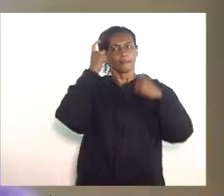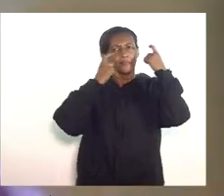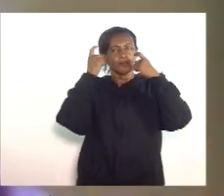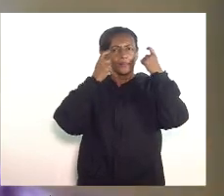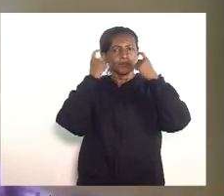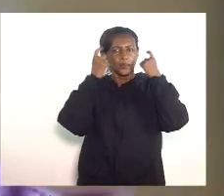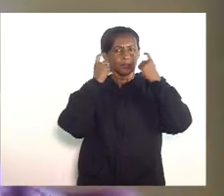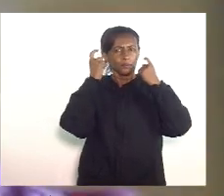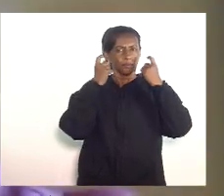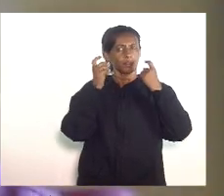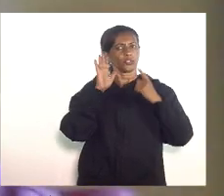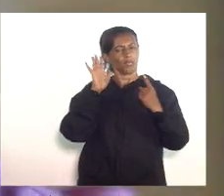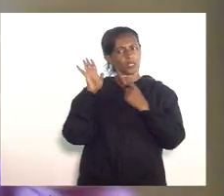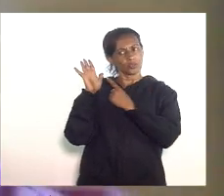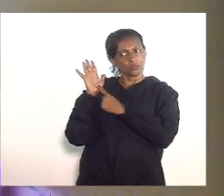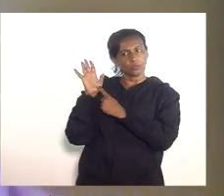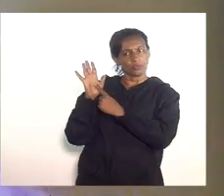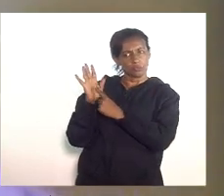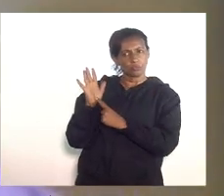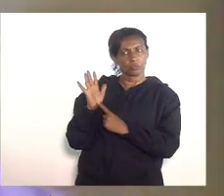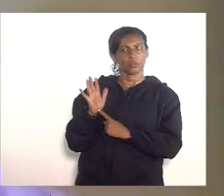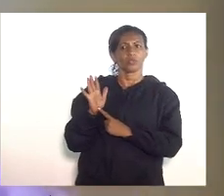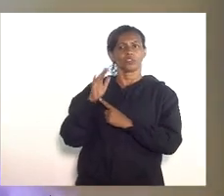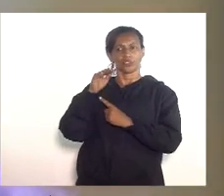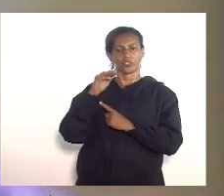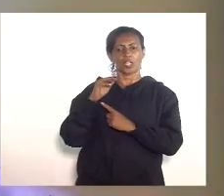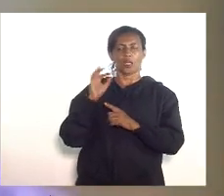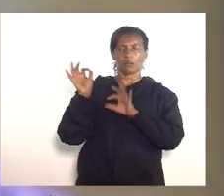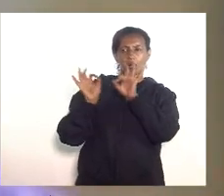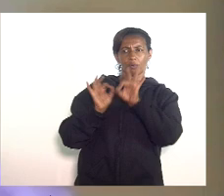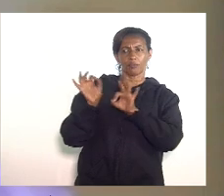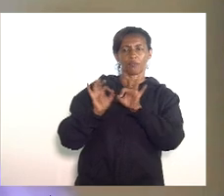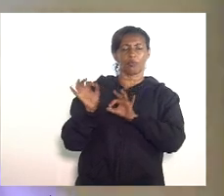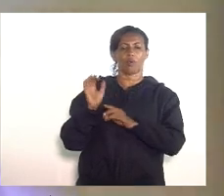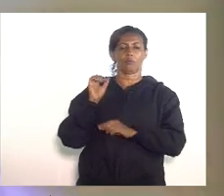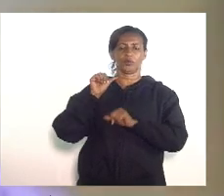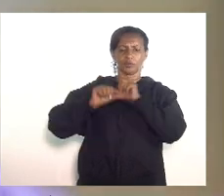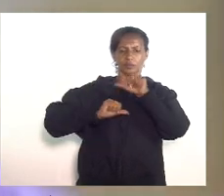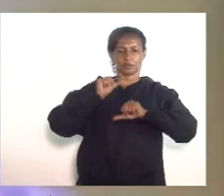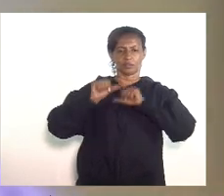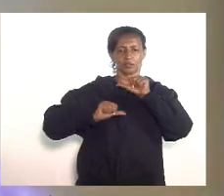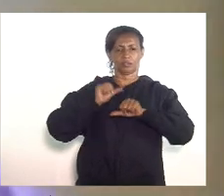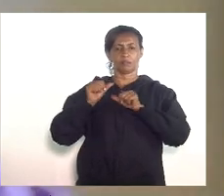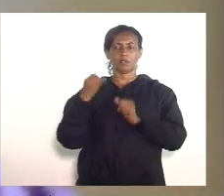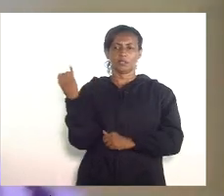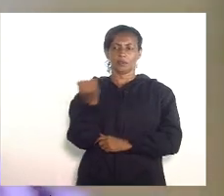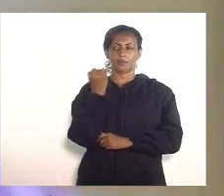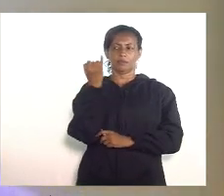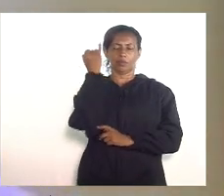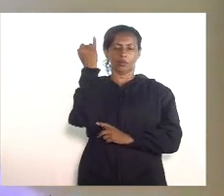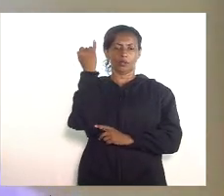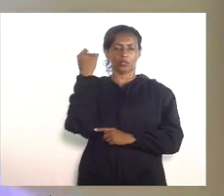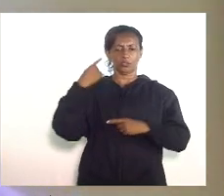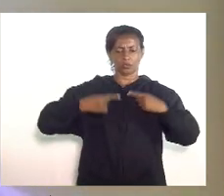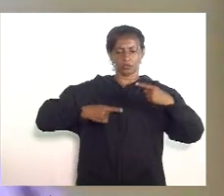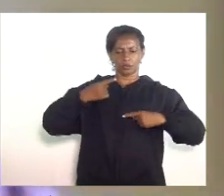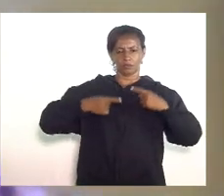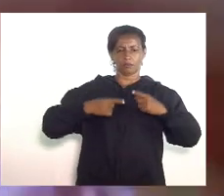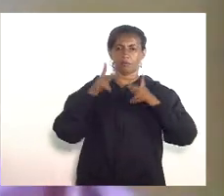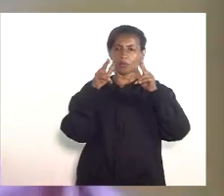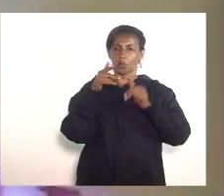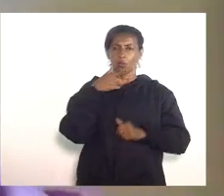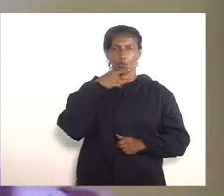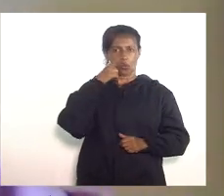mas esses indicadores também estimulam a que novas medidas sejam adotadas mas é muito importante o debate como nós fizemos ontem aqui Felipe